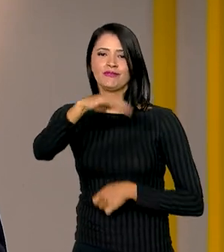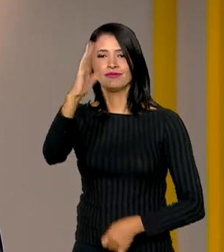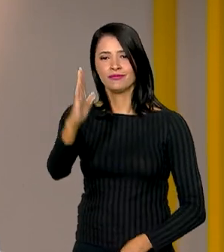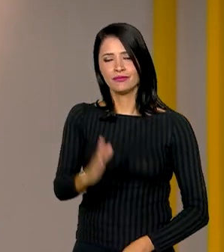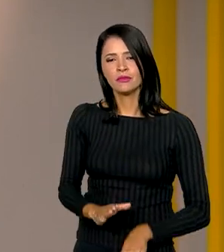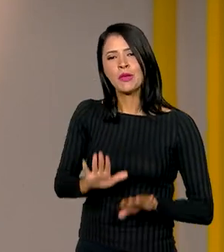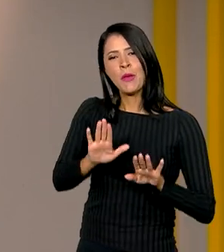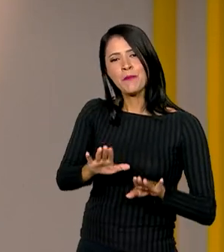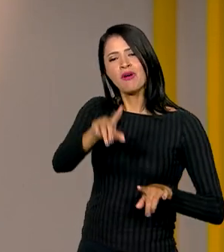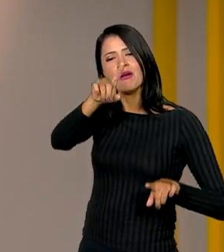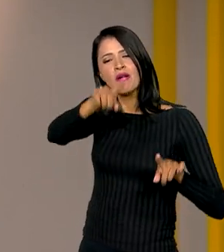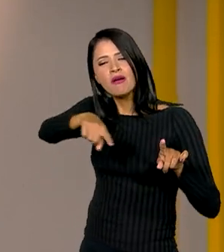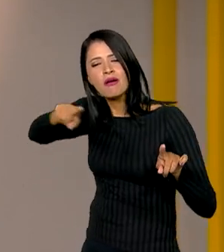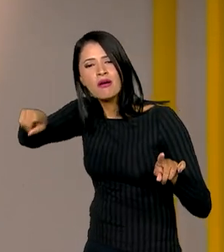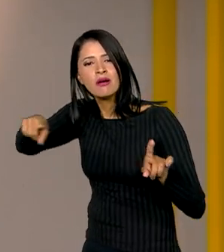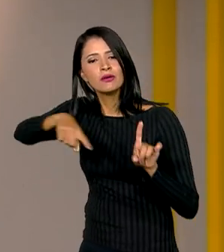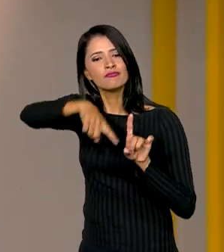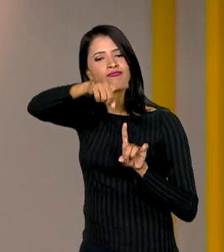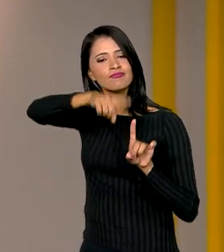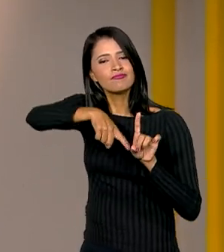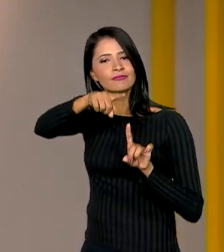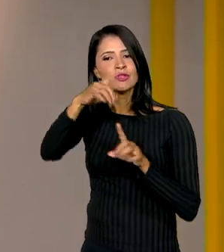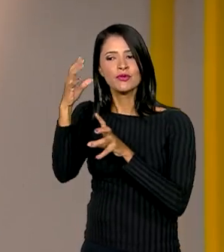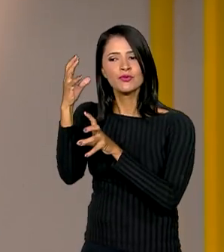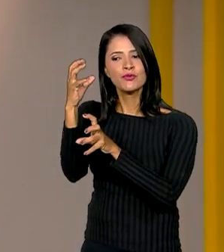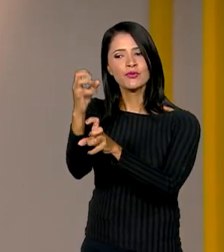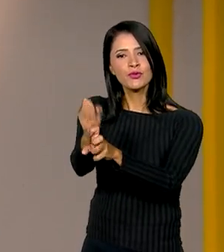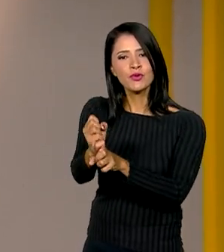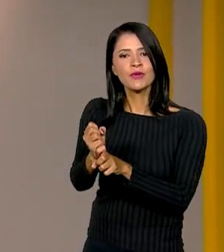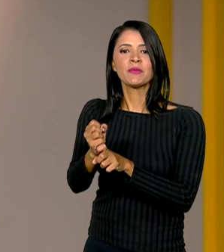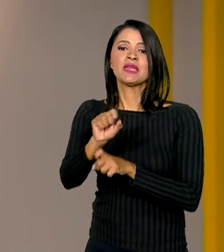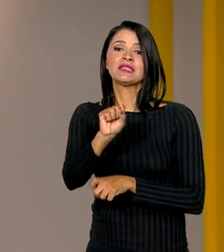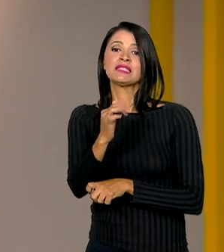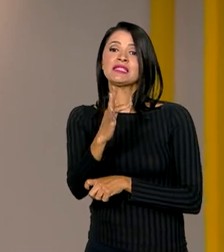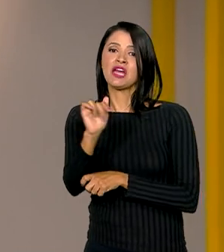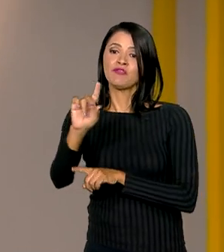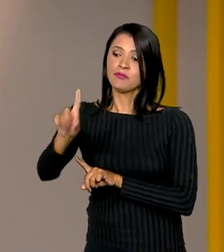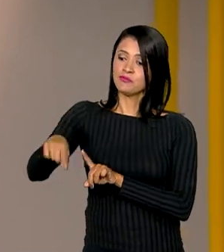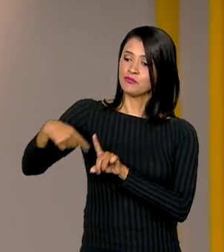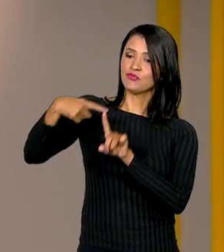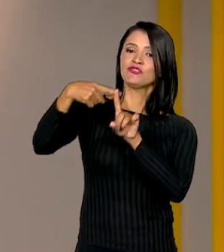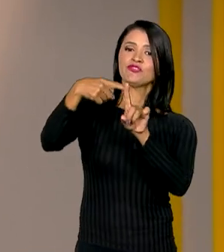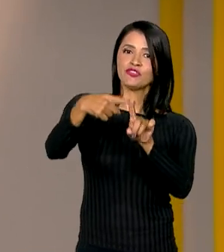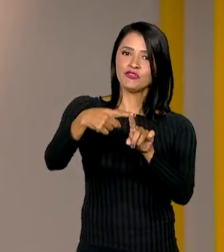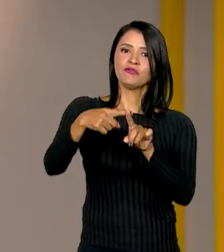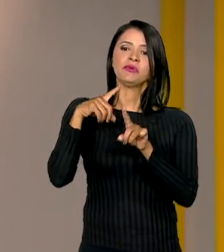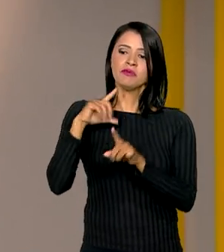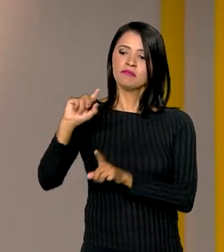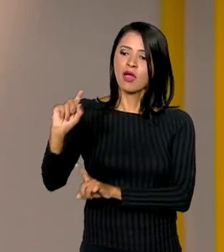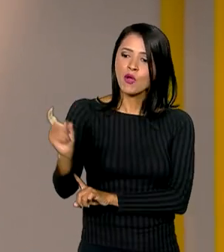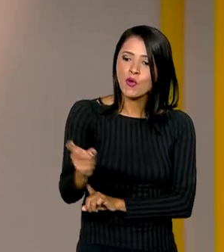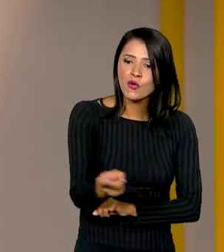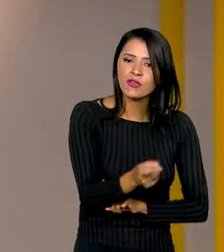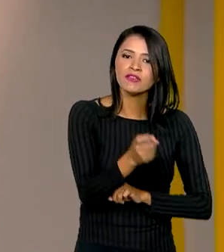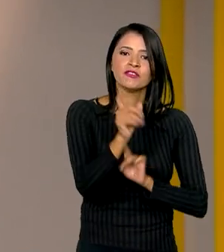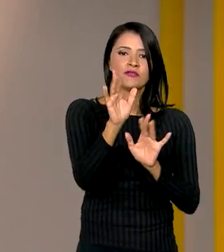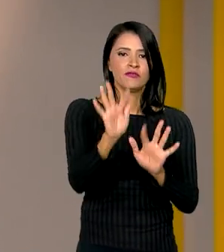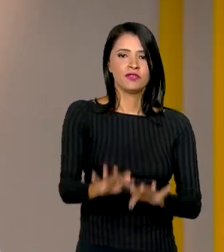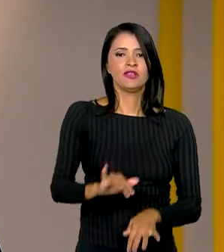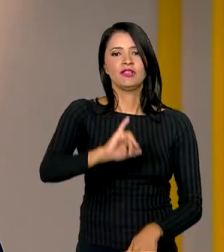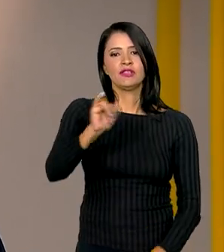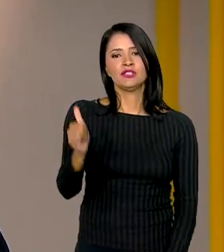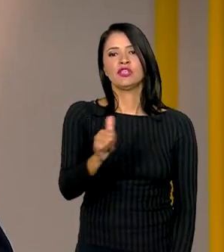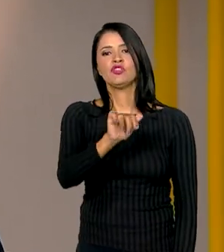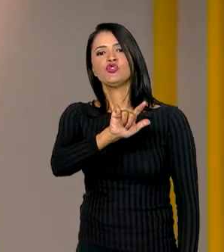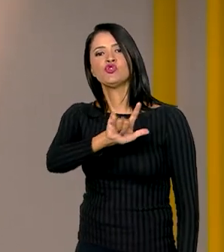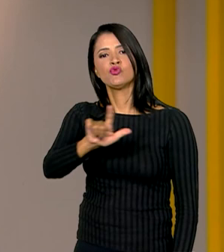apesar dessas variações, o balanço anual da safra brasileira foi positivo e a projeção para a colheita que termina em junho é